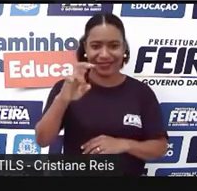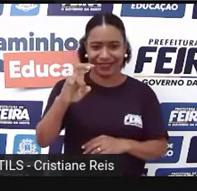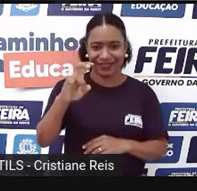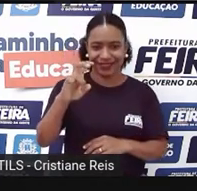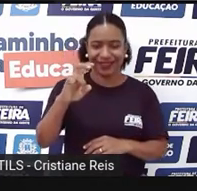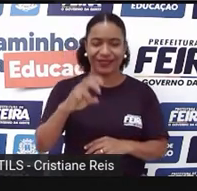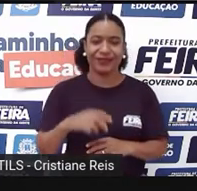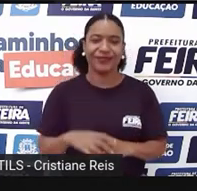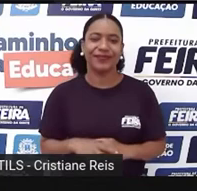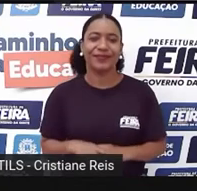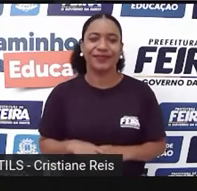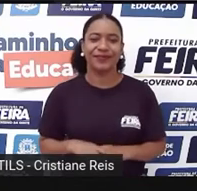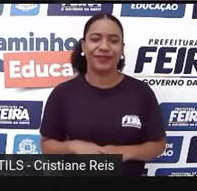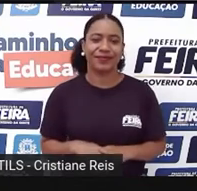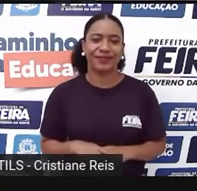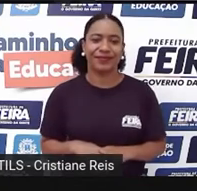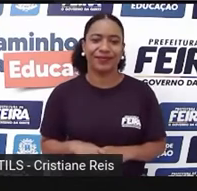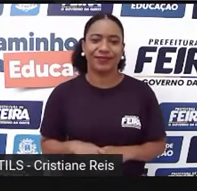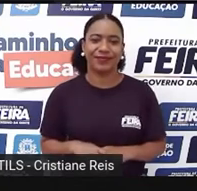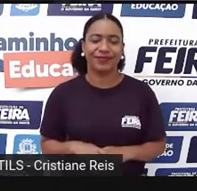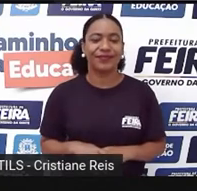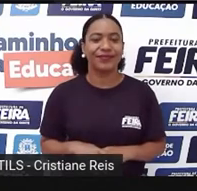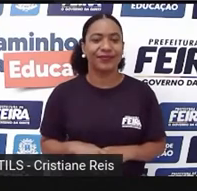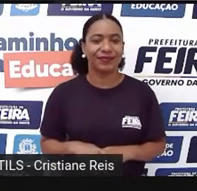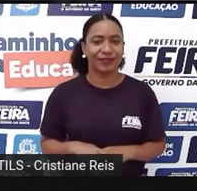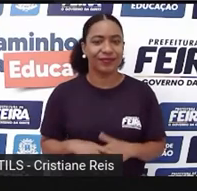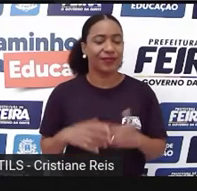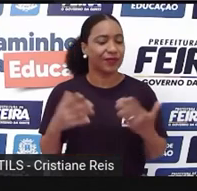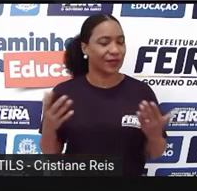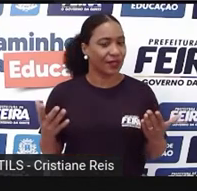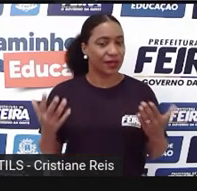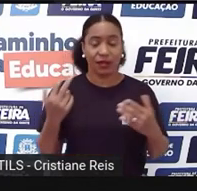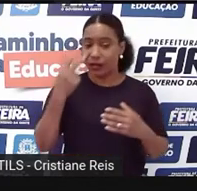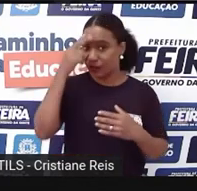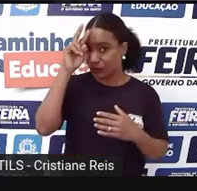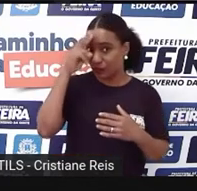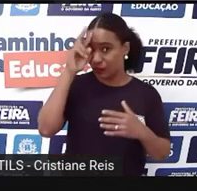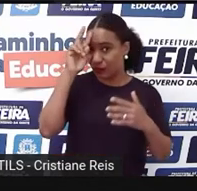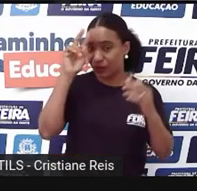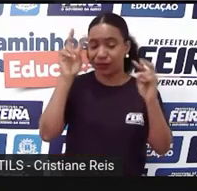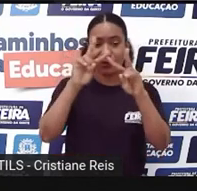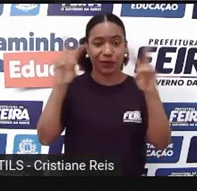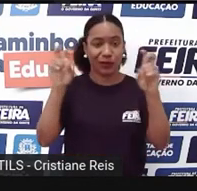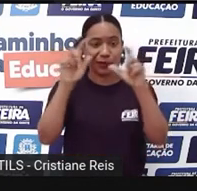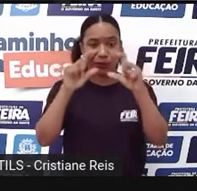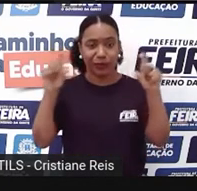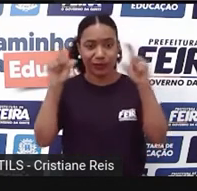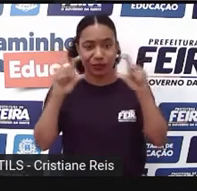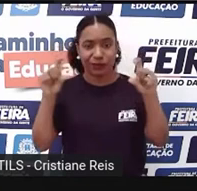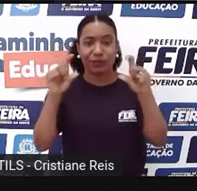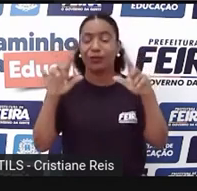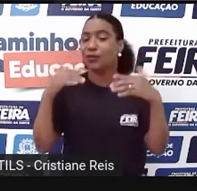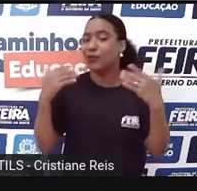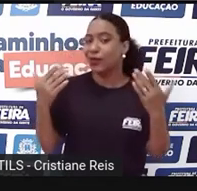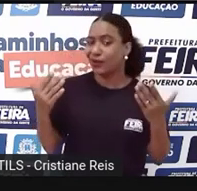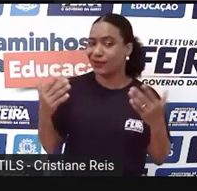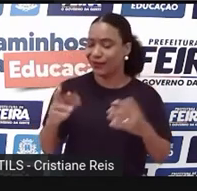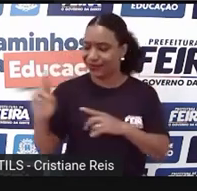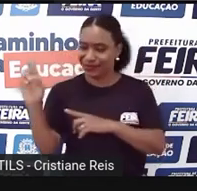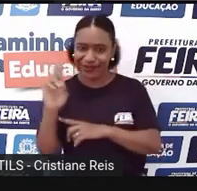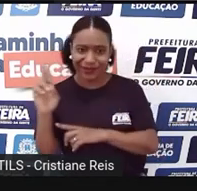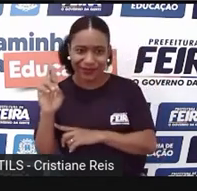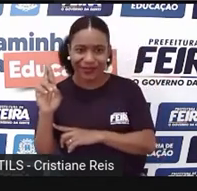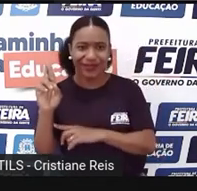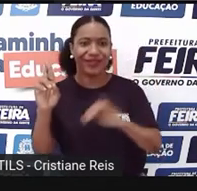What is the title of the story? Então, qual é o título da história? Romeo and Juliet. Romeo